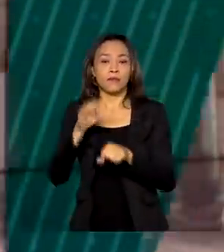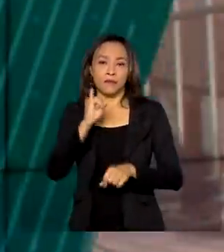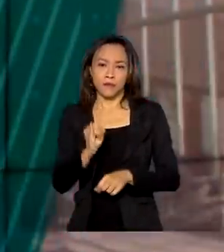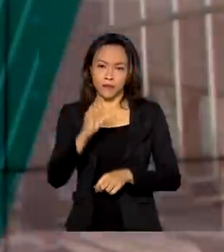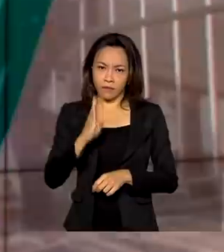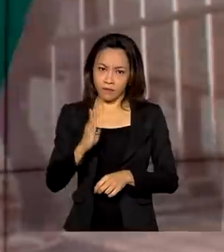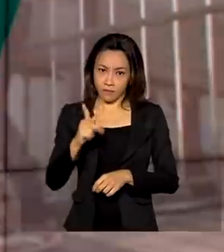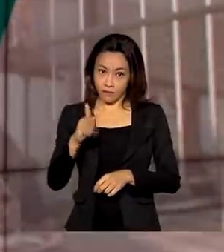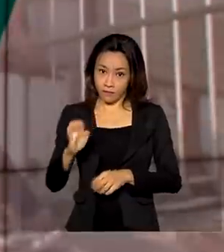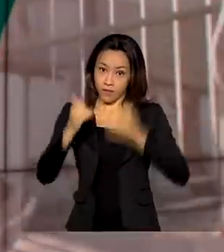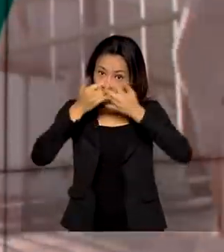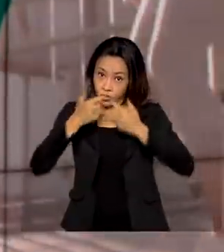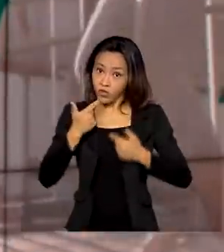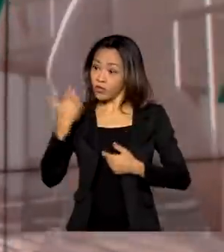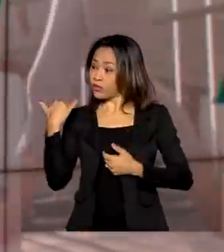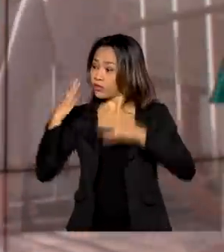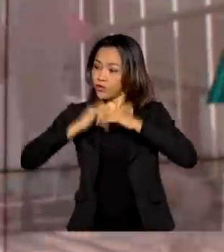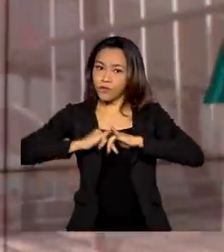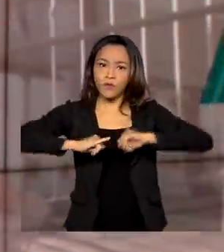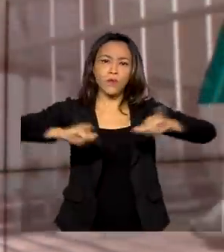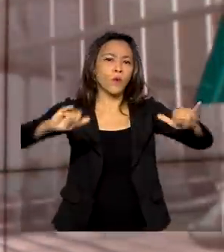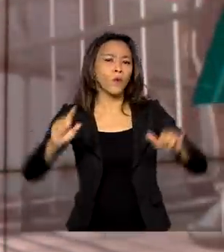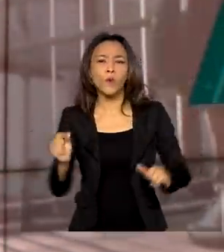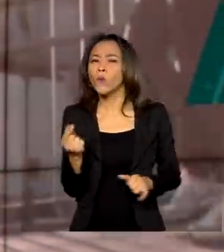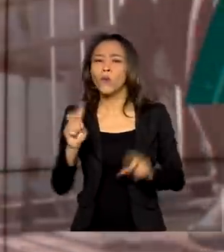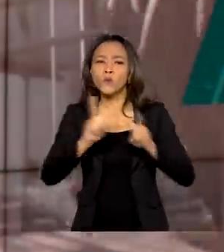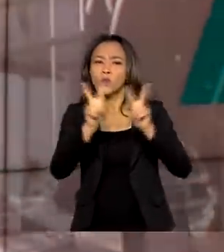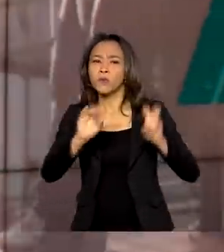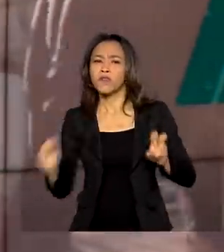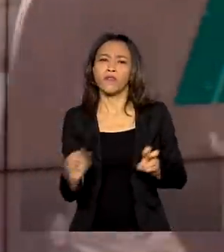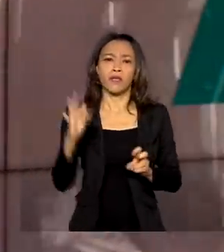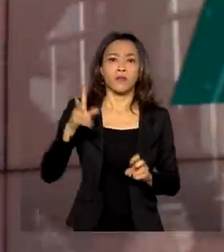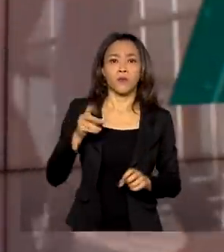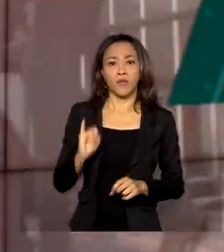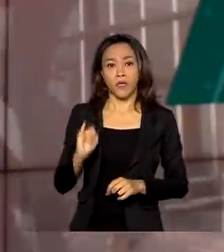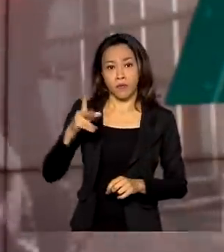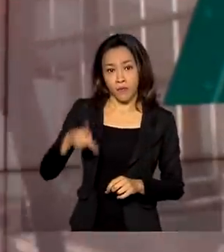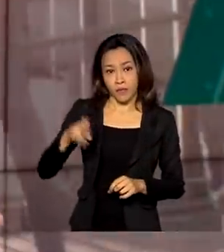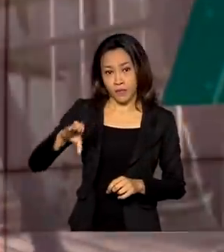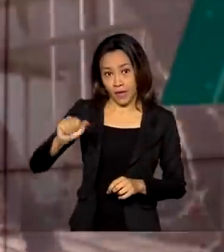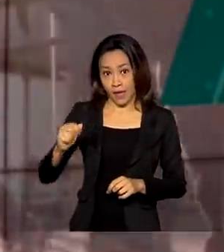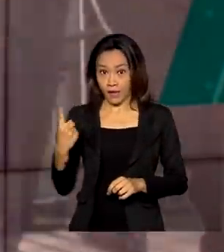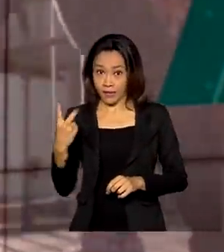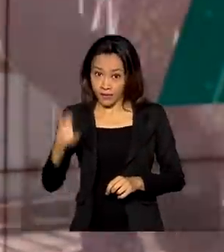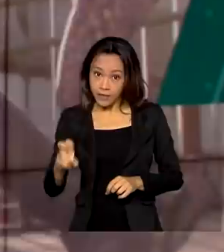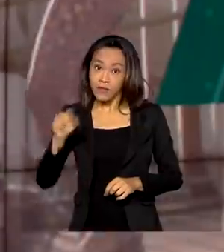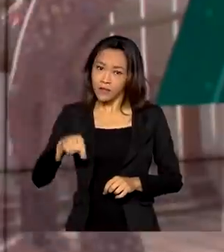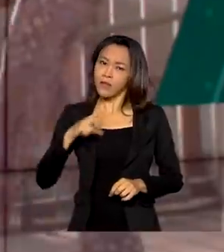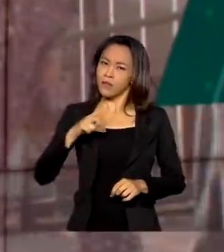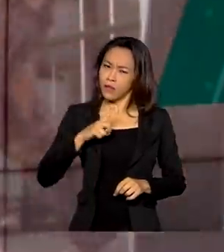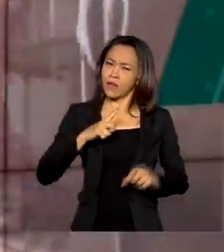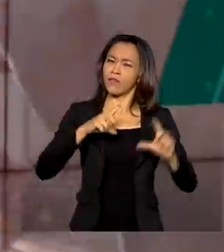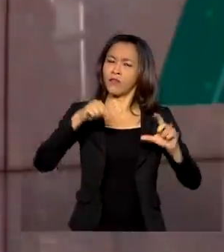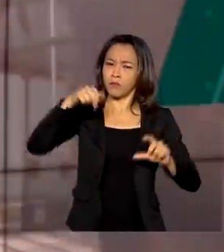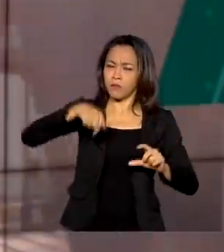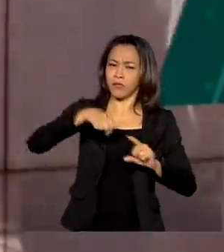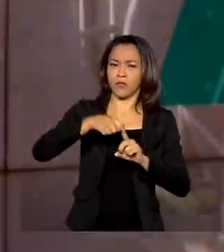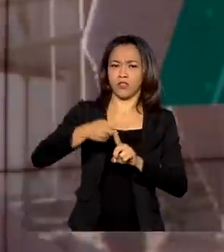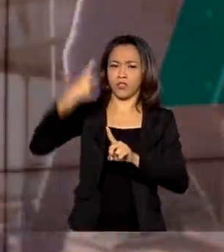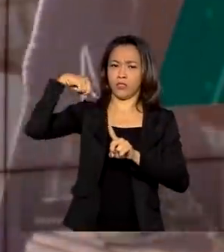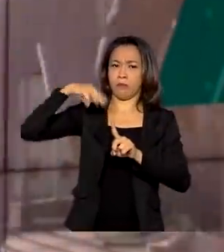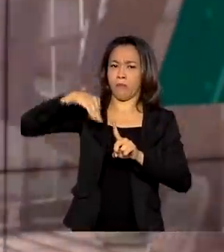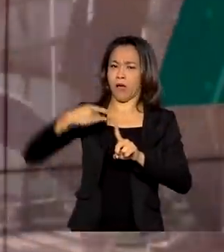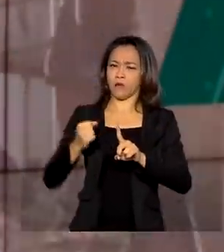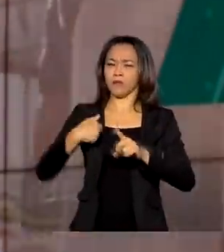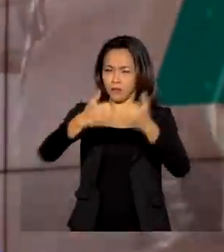inflação de abril, o IPCA 15, que revelou uma desaceleração do índice em relação a março deste ano. Quem comenta é